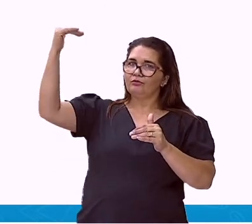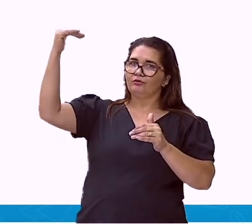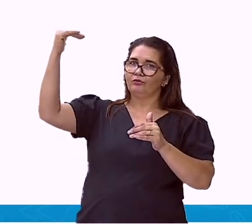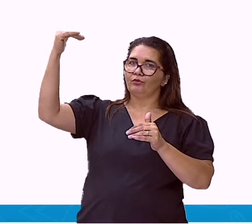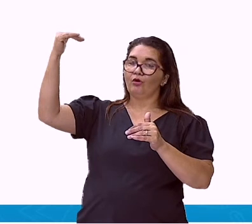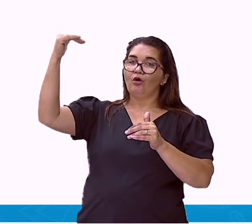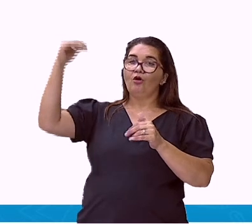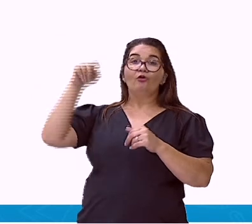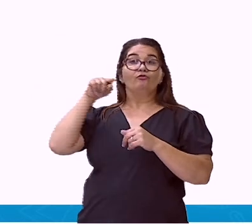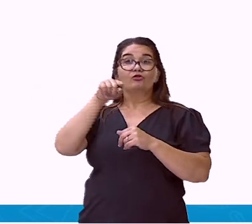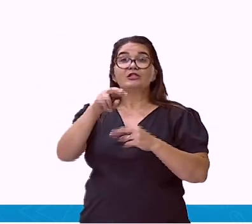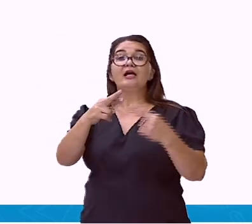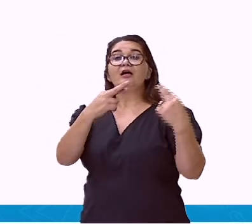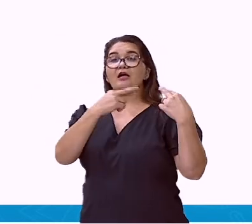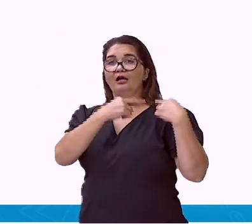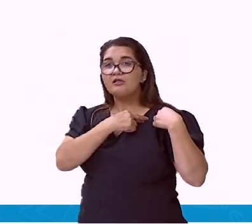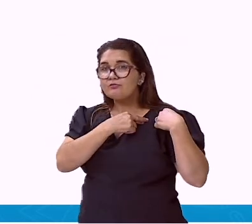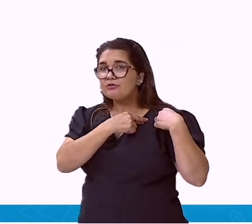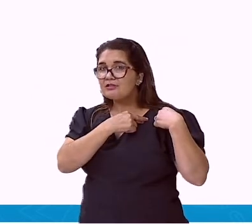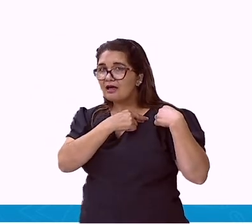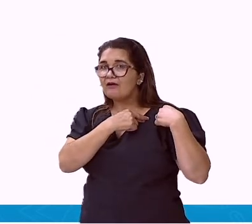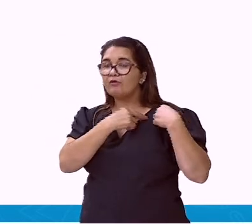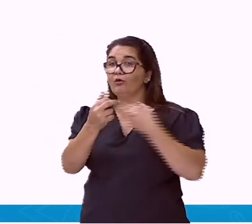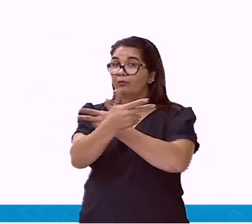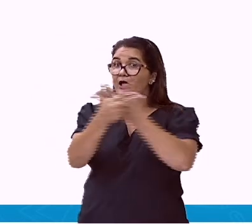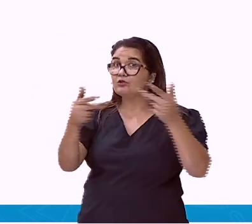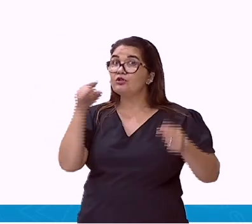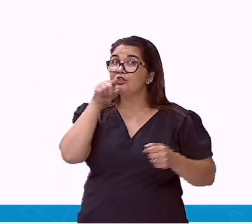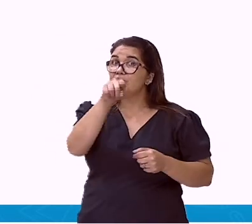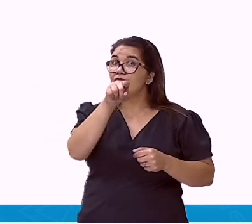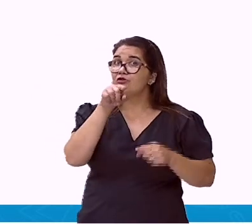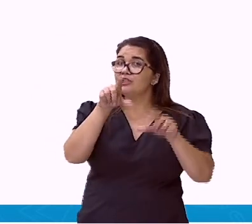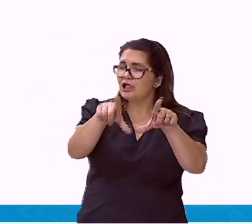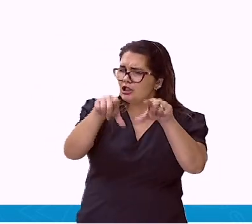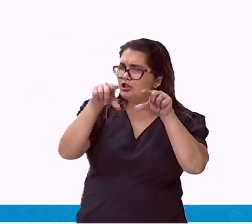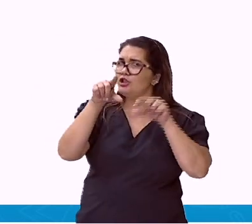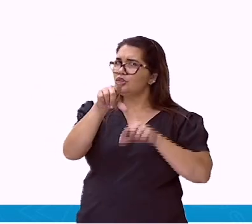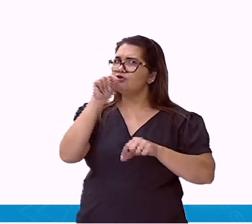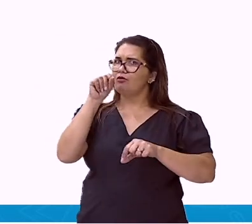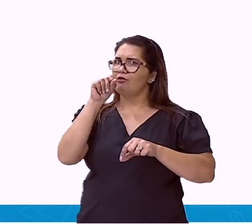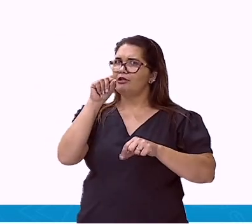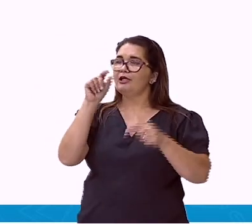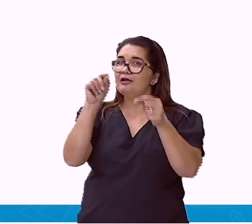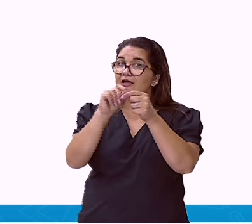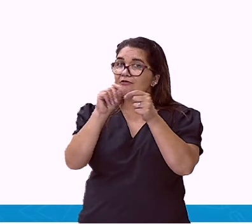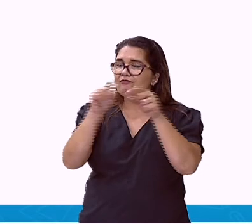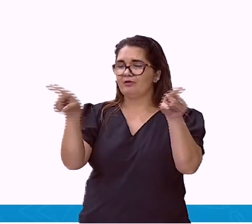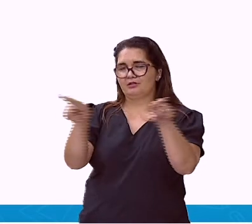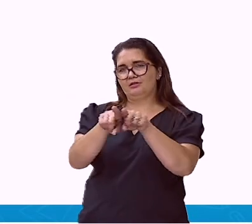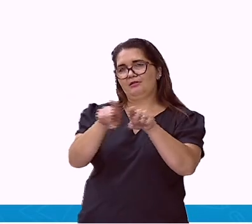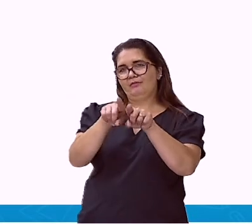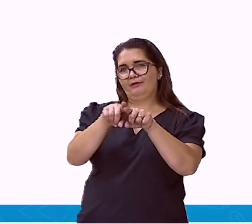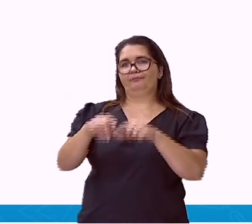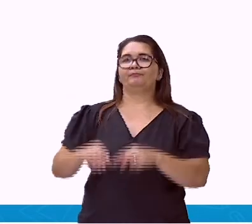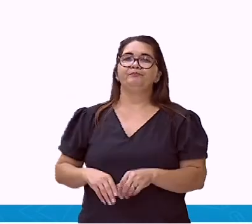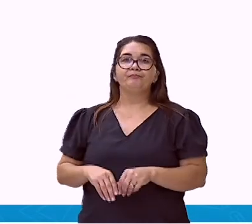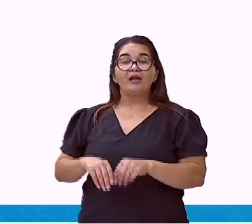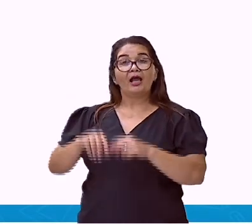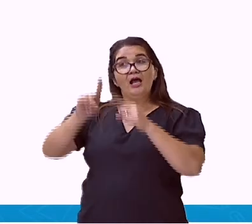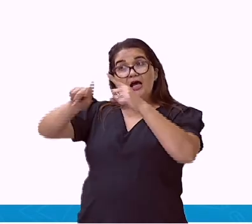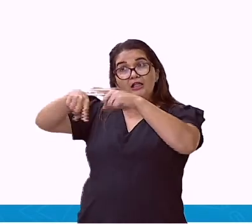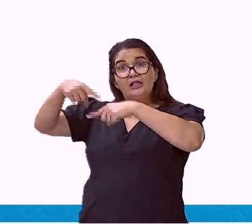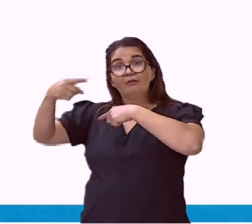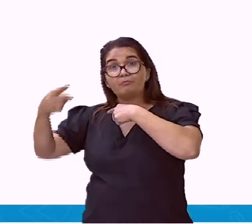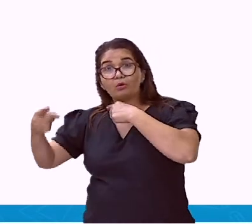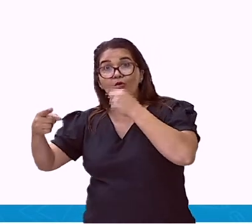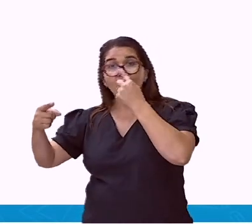Tudo tem um preço, ok? E a velhice? A velhice é onde a gente vai ter ali, ó, o surgimento de